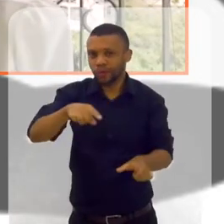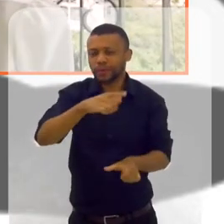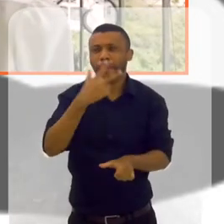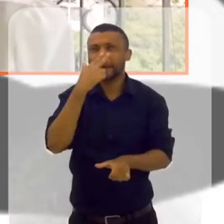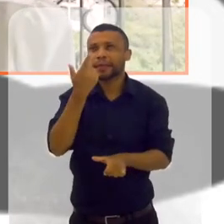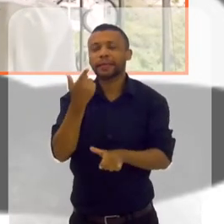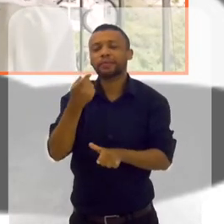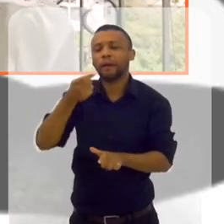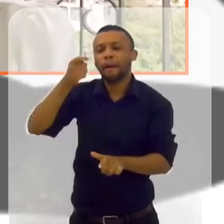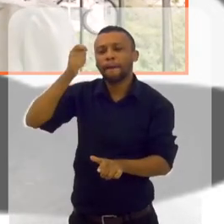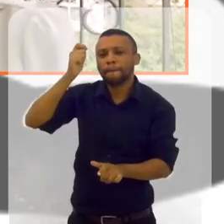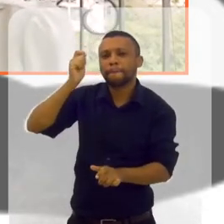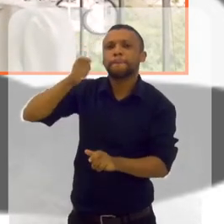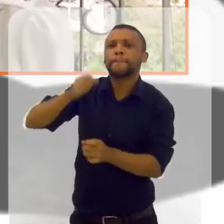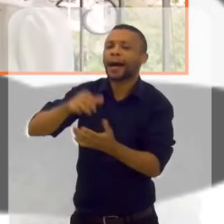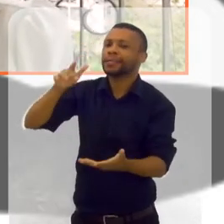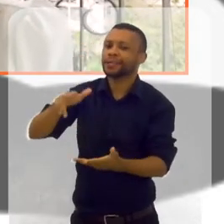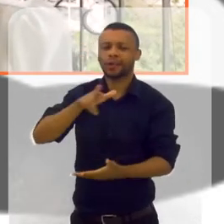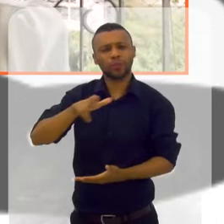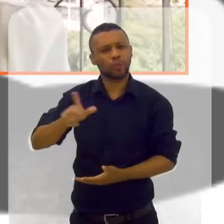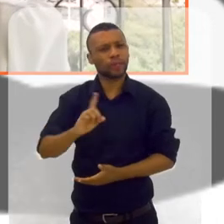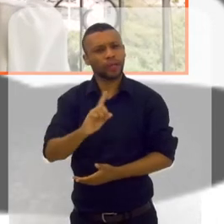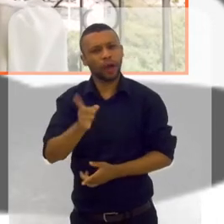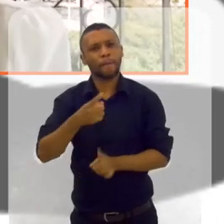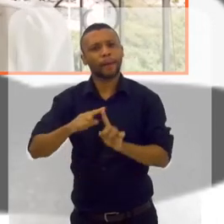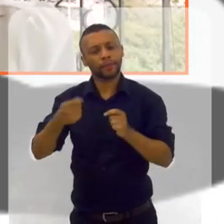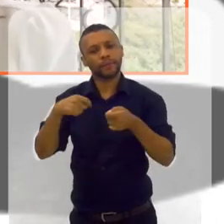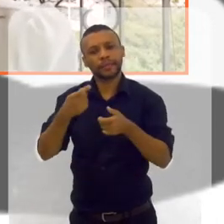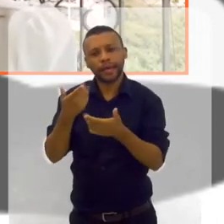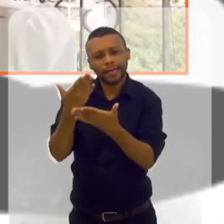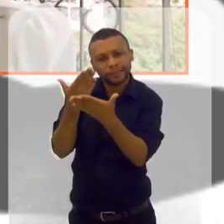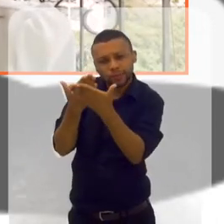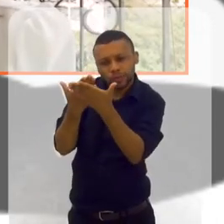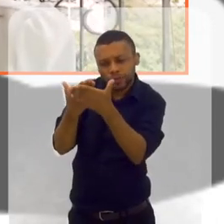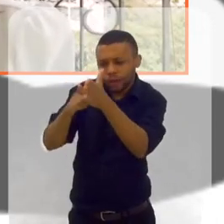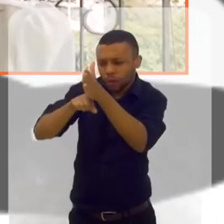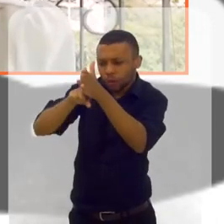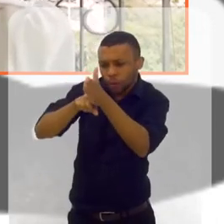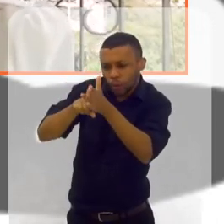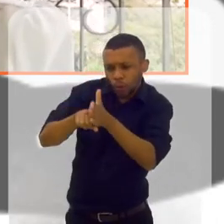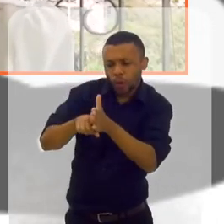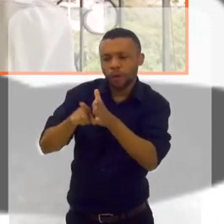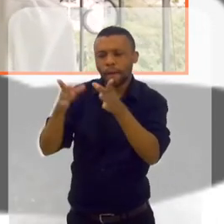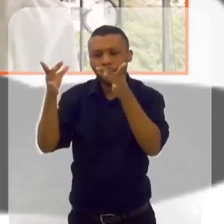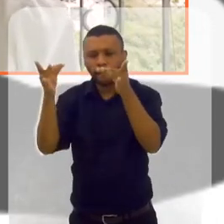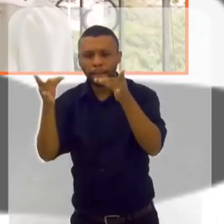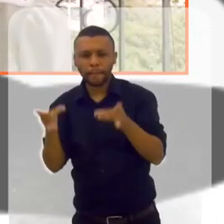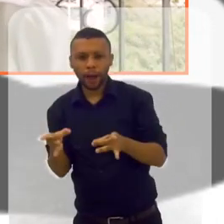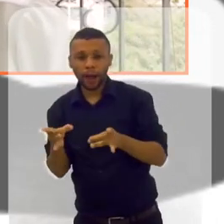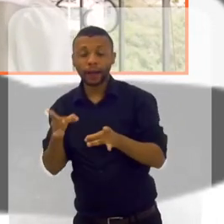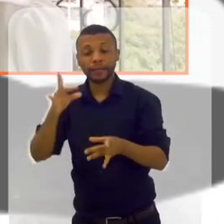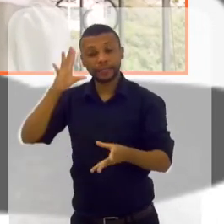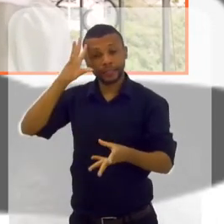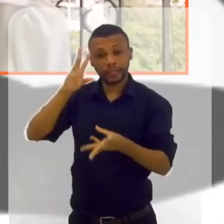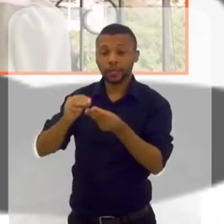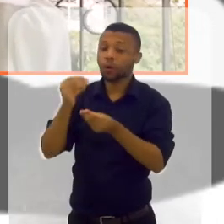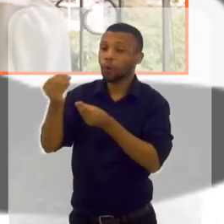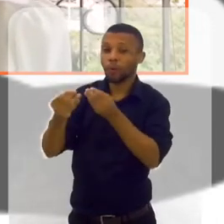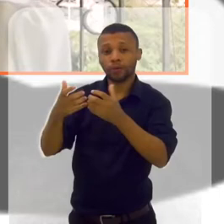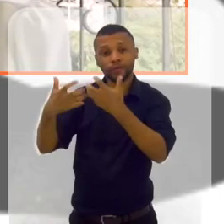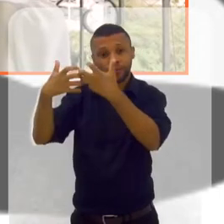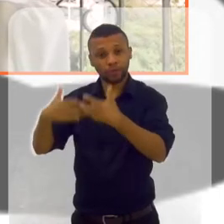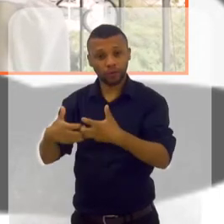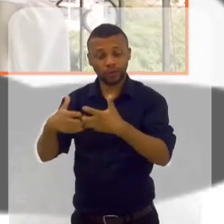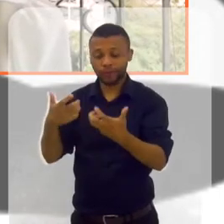Claro que não, né? Eu tive que me entregar ao processo, entender como é que funciona. Só que foi tão libertador para mim,